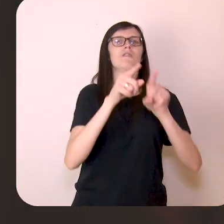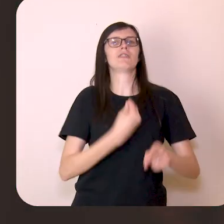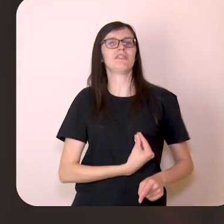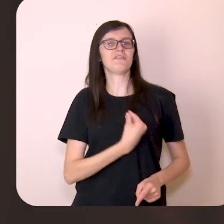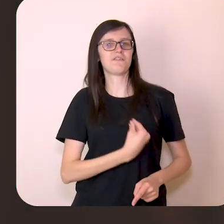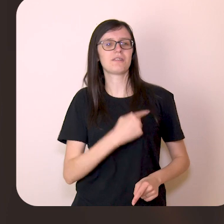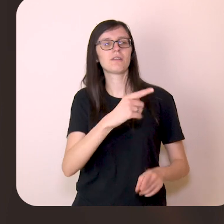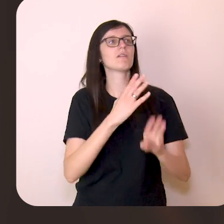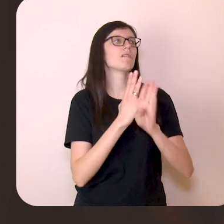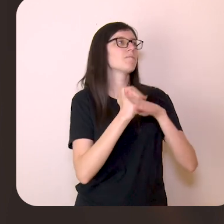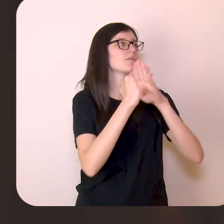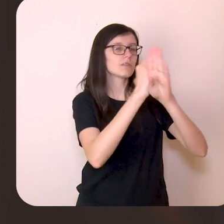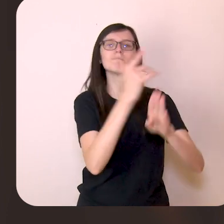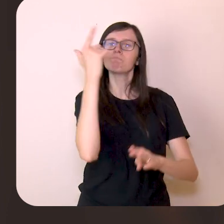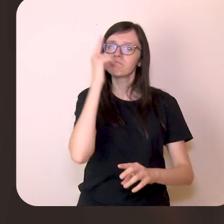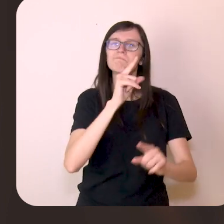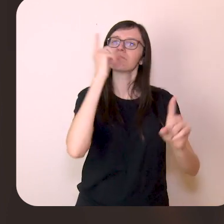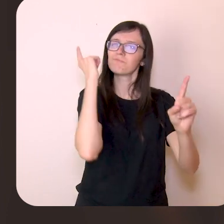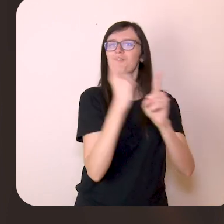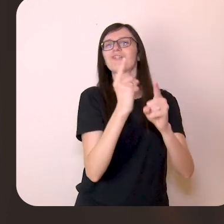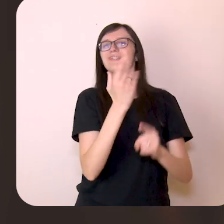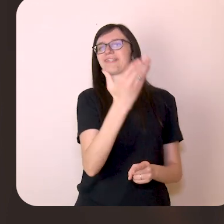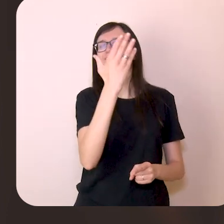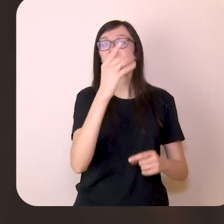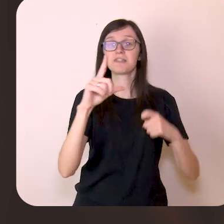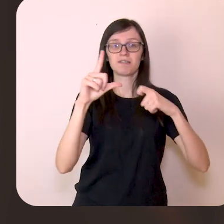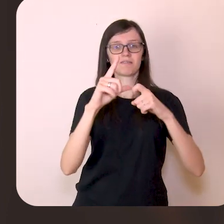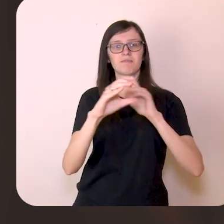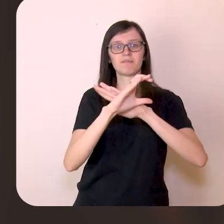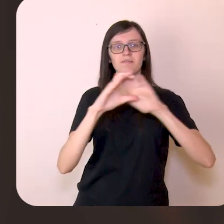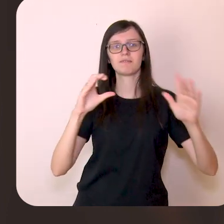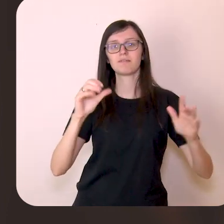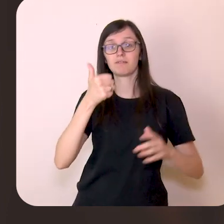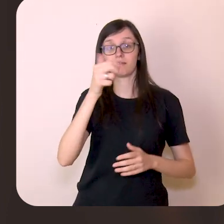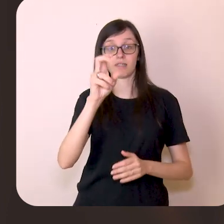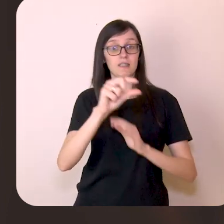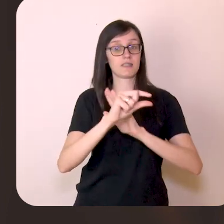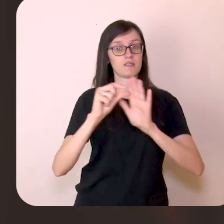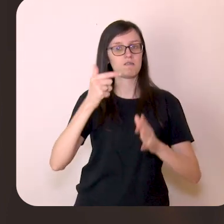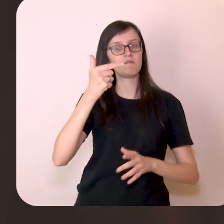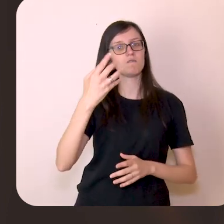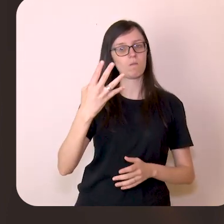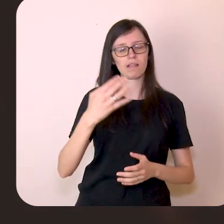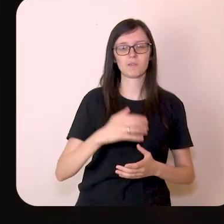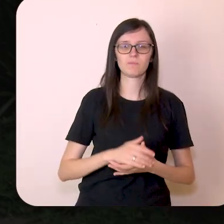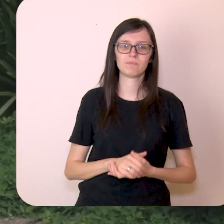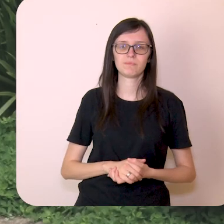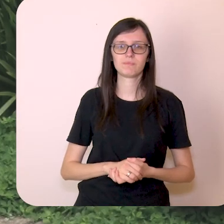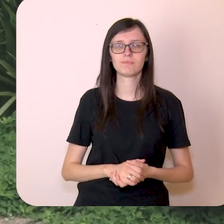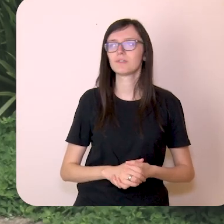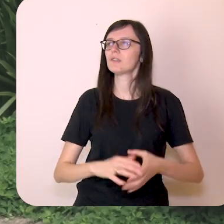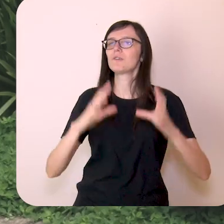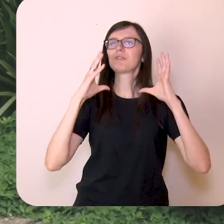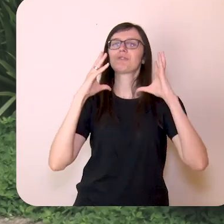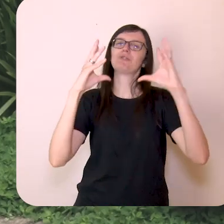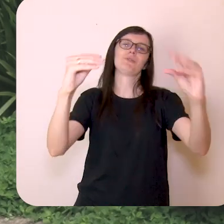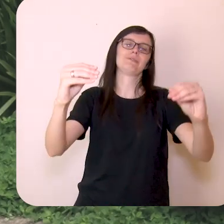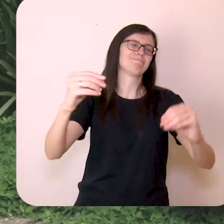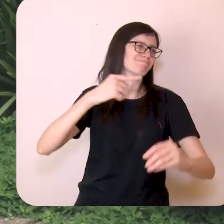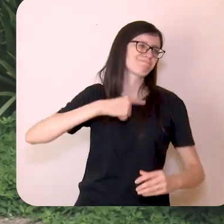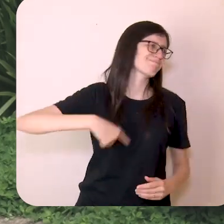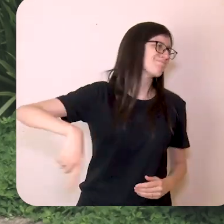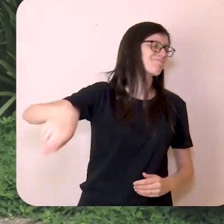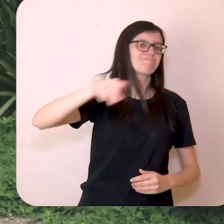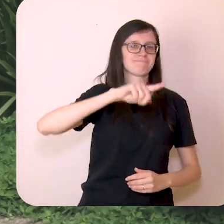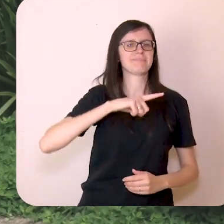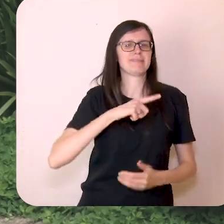voltou à vida Estava perdido e foi achado Lucas 15, 24 Todos nós